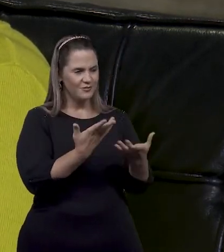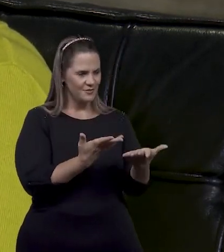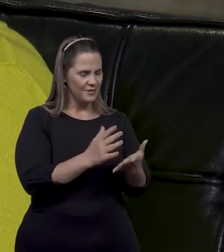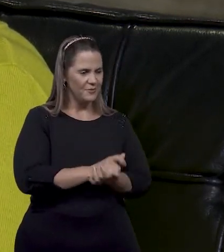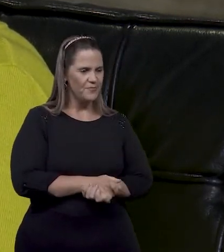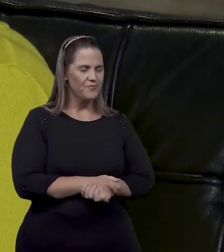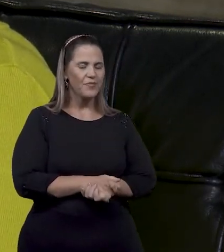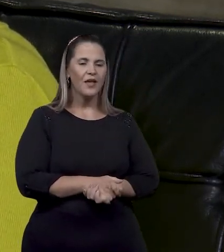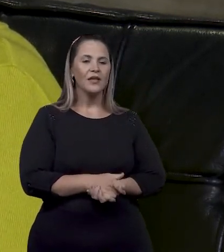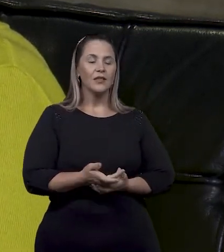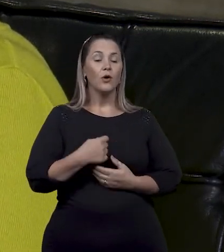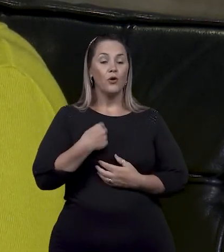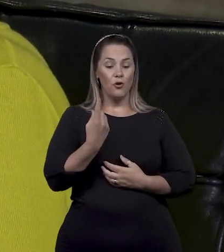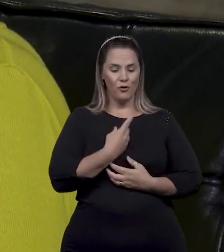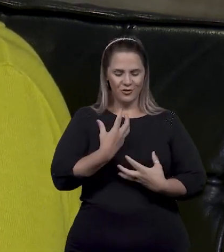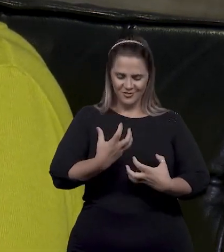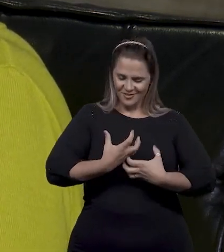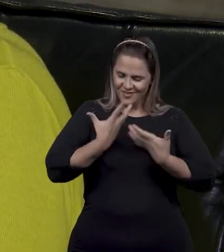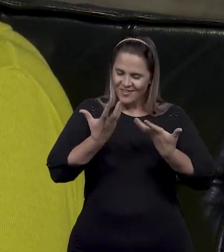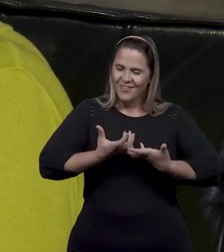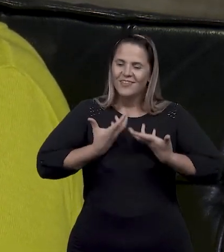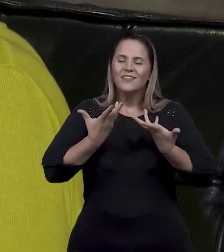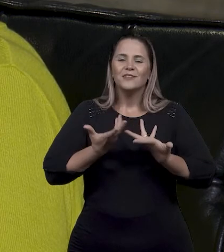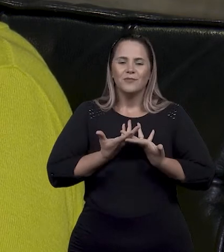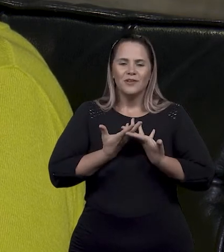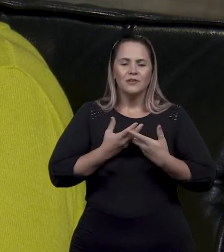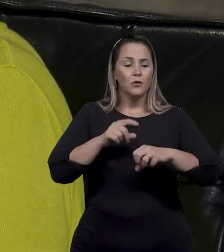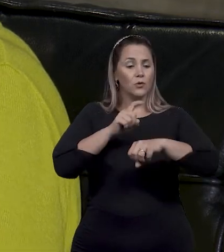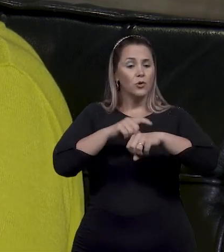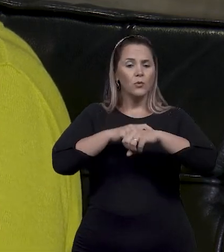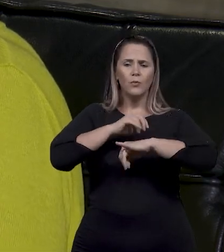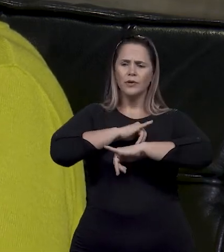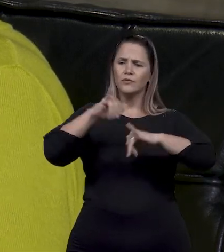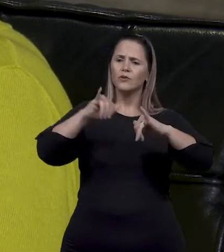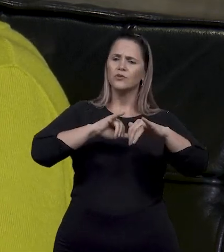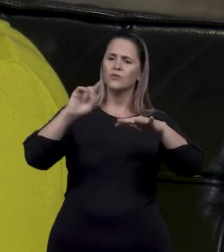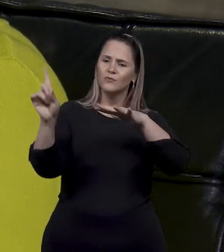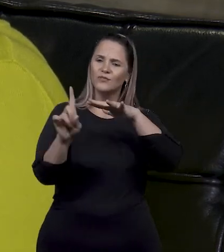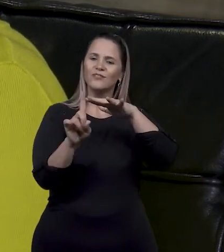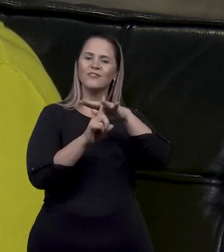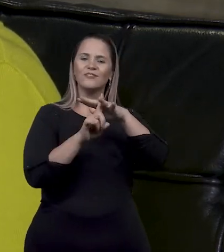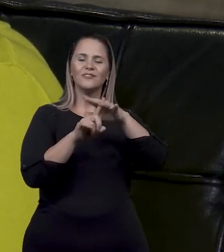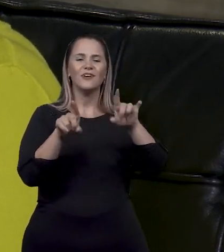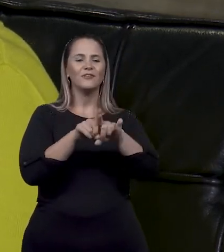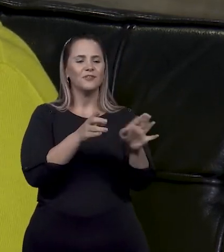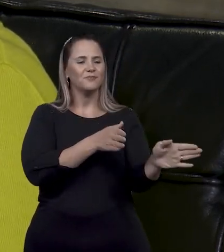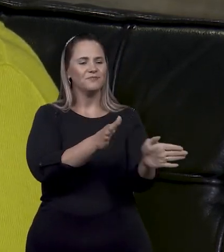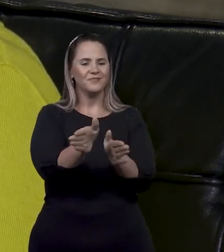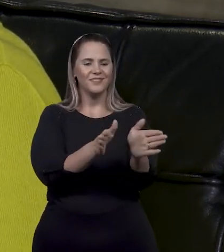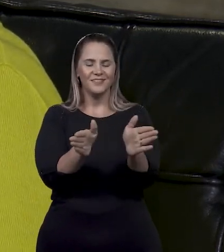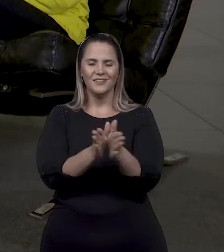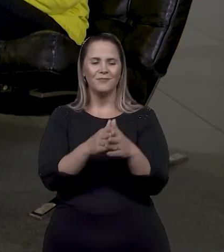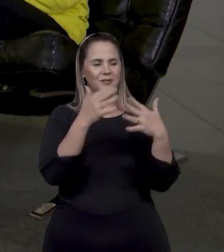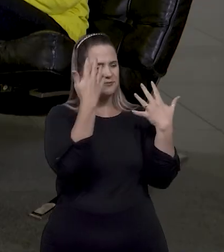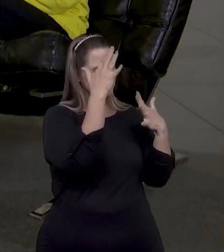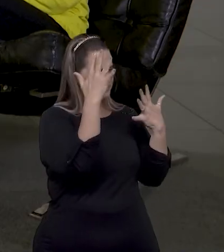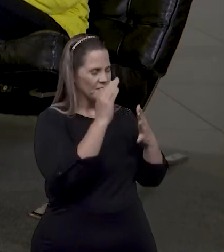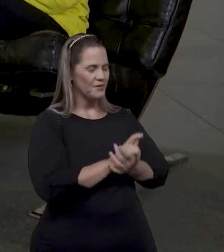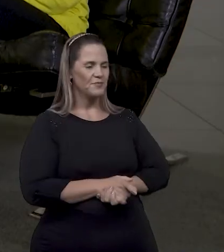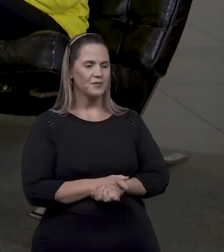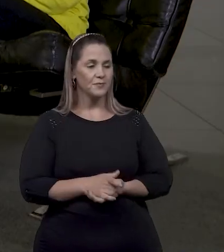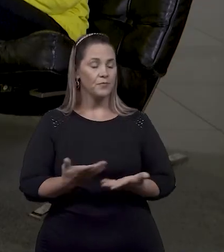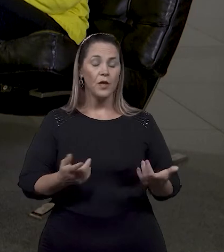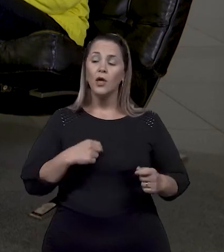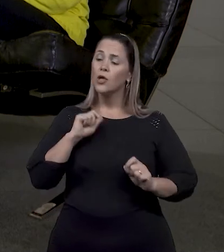E realmente é inspirador para todos nós quando falamos em inclusão, em acessibilidade. Parabéns. E o que eu quero,